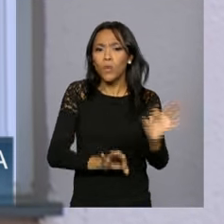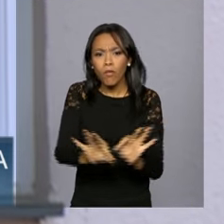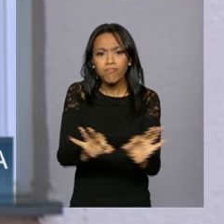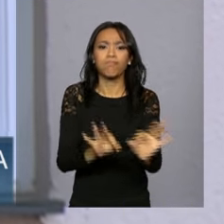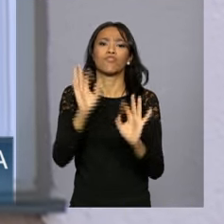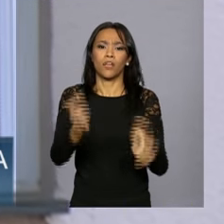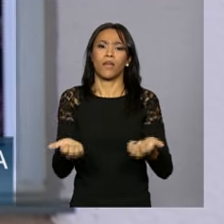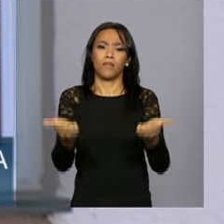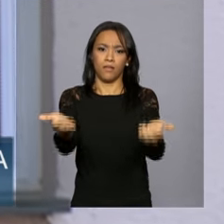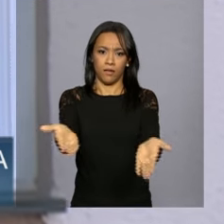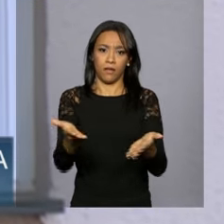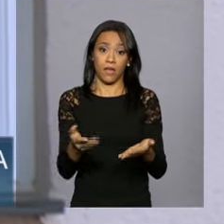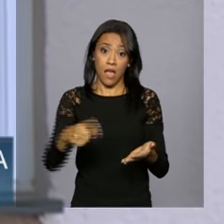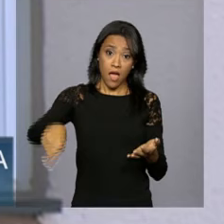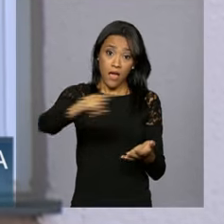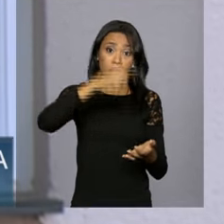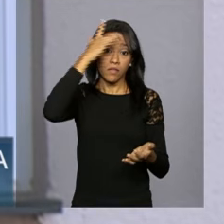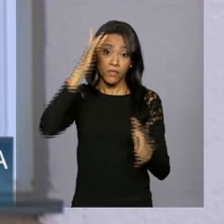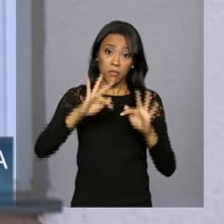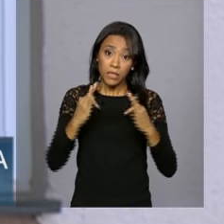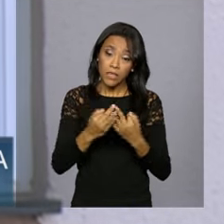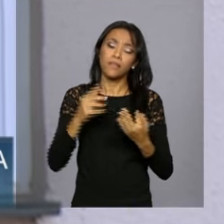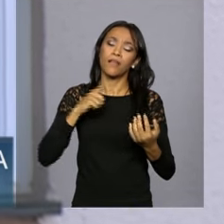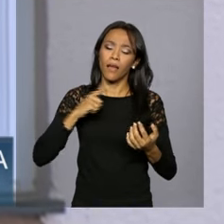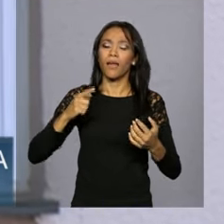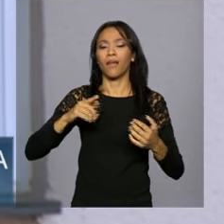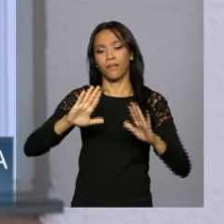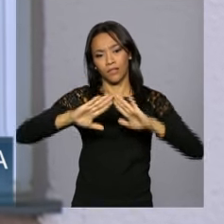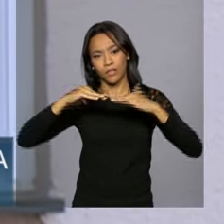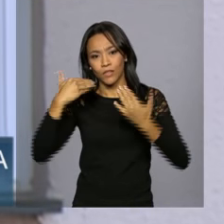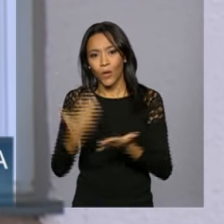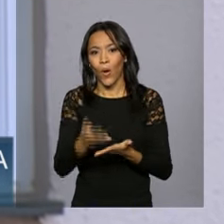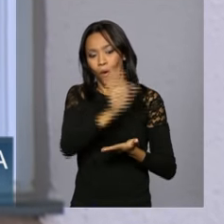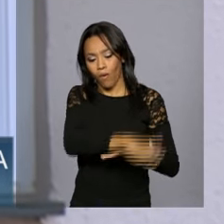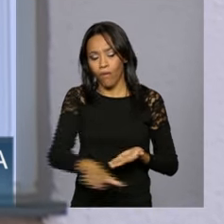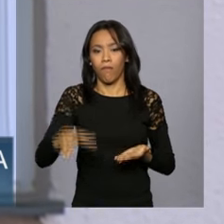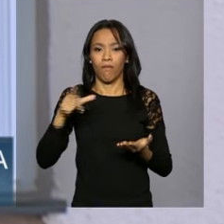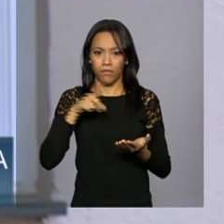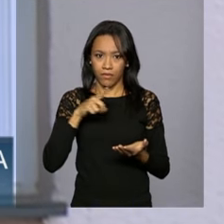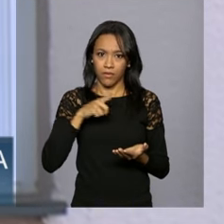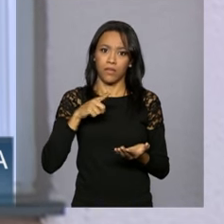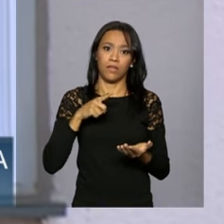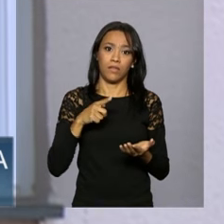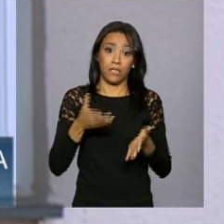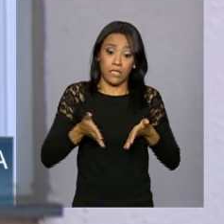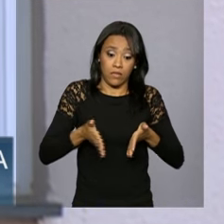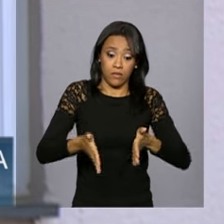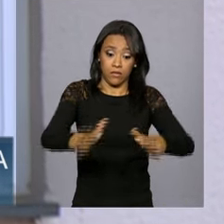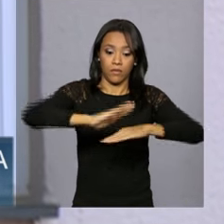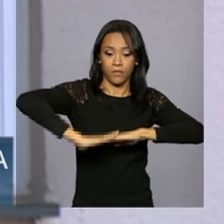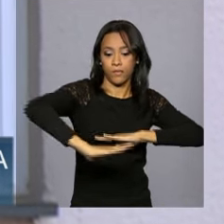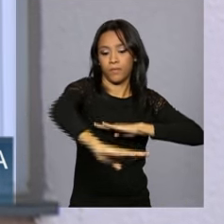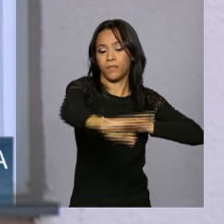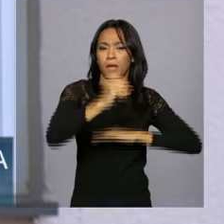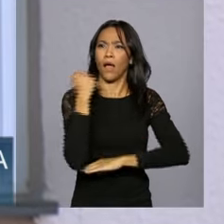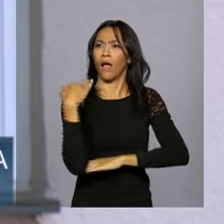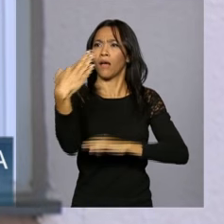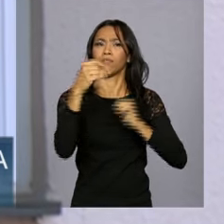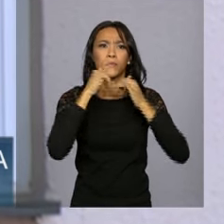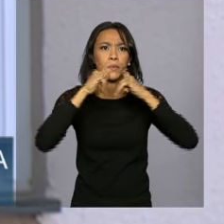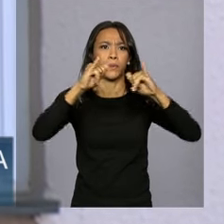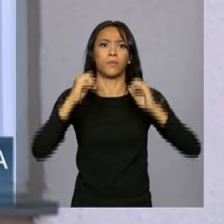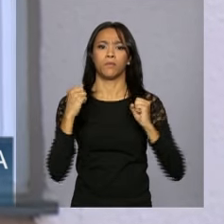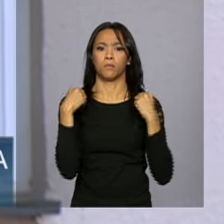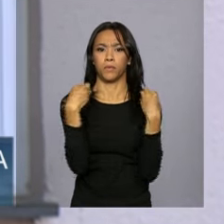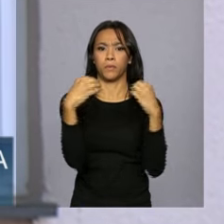Indaiatuba, elas vão ter creche, escola de educação infantil, pavimentação e urbanização. Para